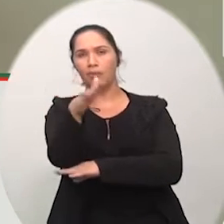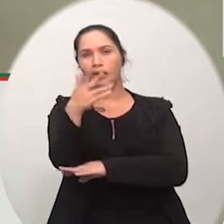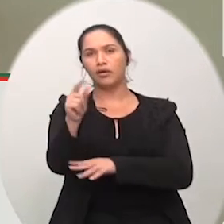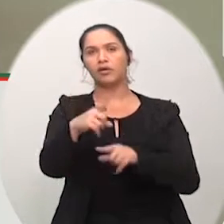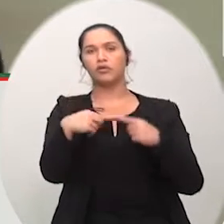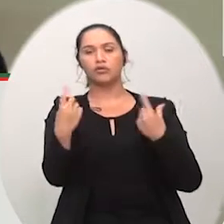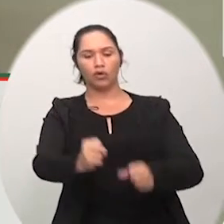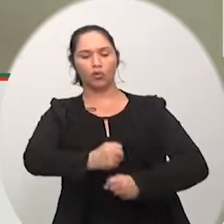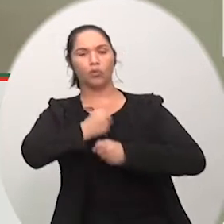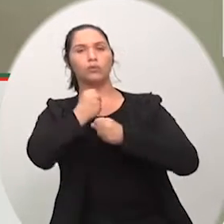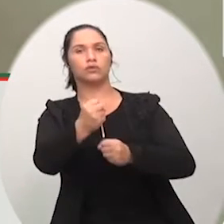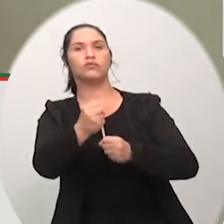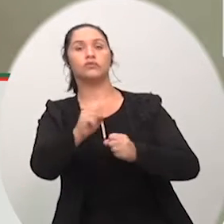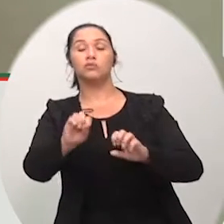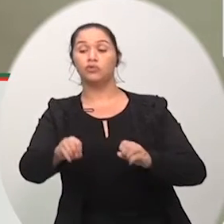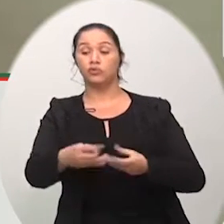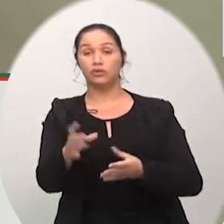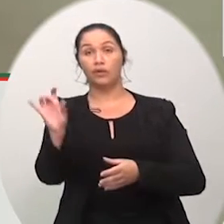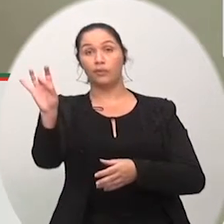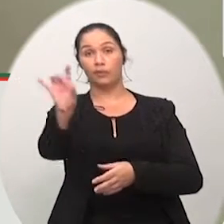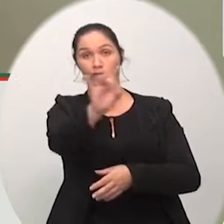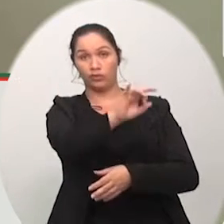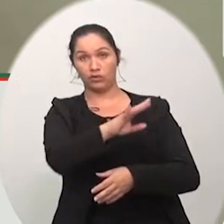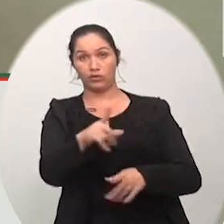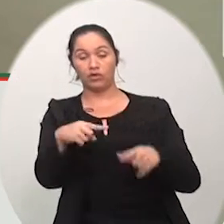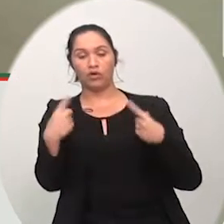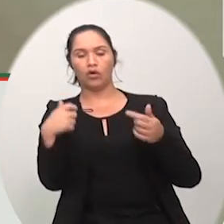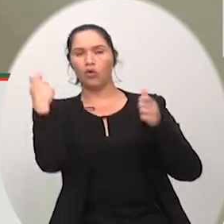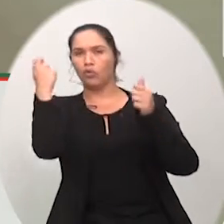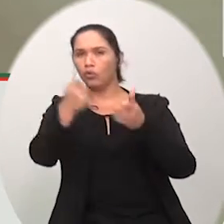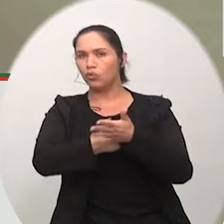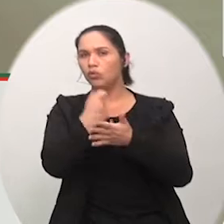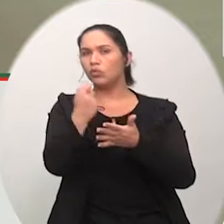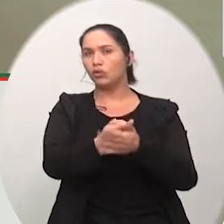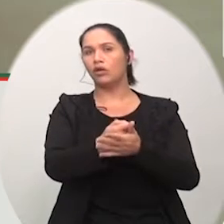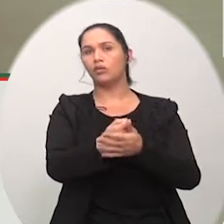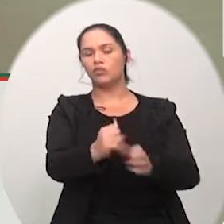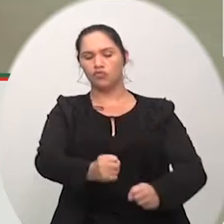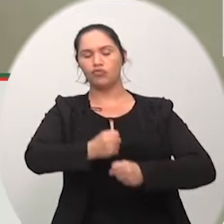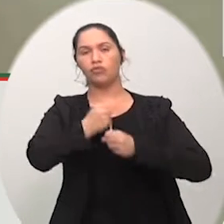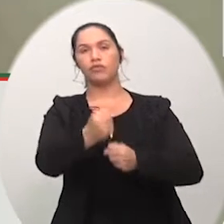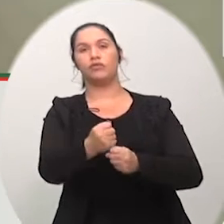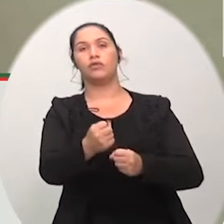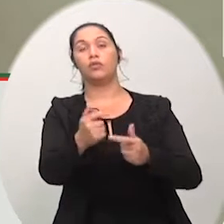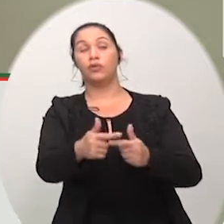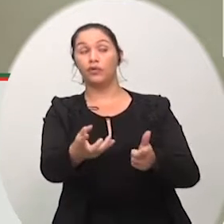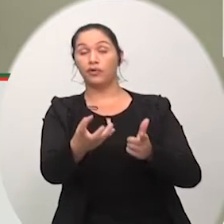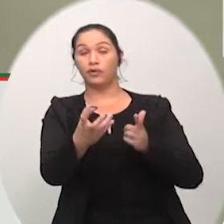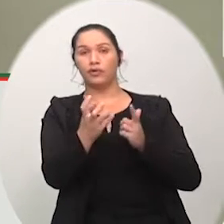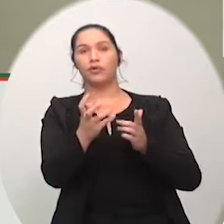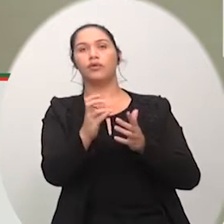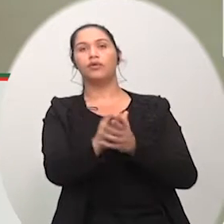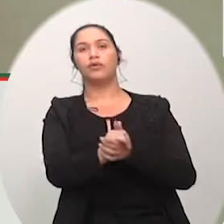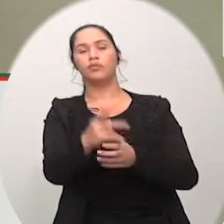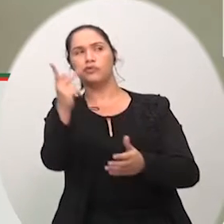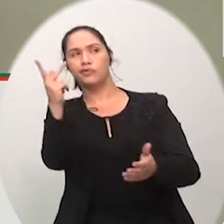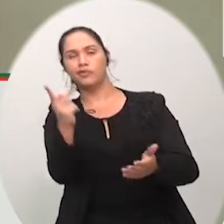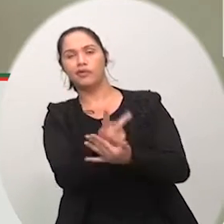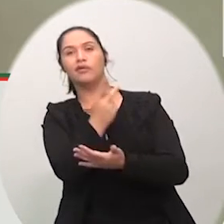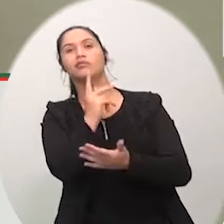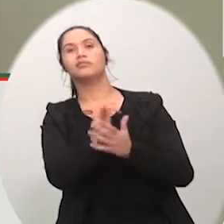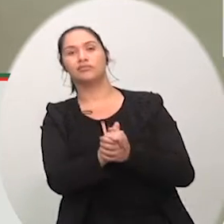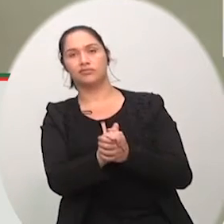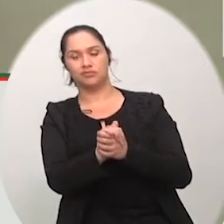que queremos aquilo que acreditamos aquilo que defendemos aquilo que abraçamos venha se concretizar venha se realizar venha sair